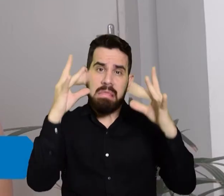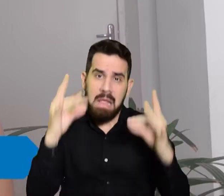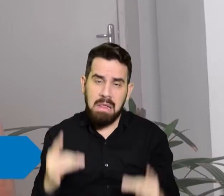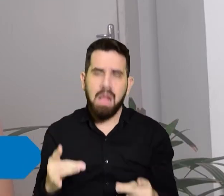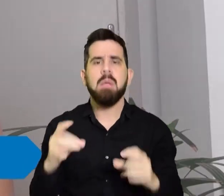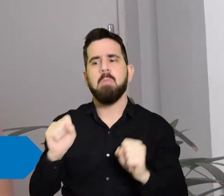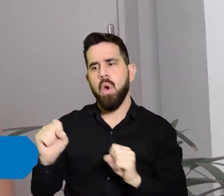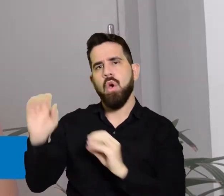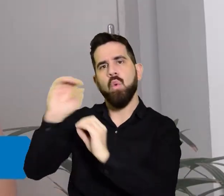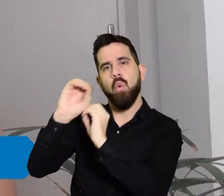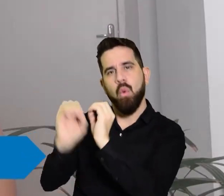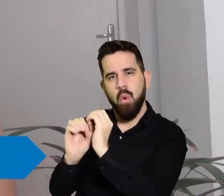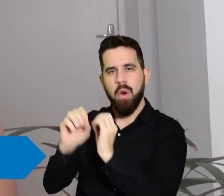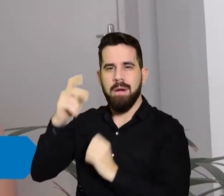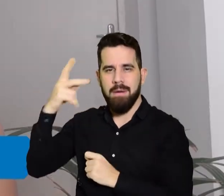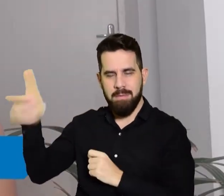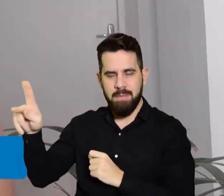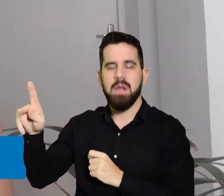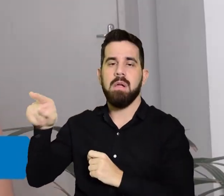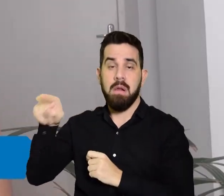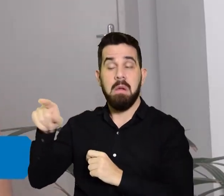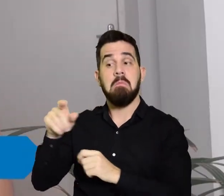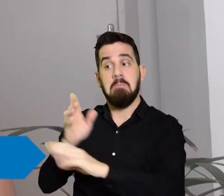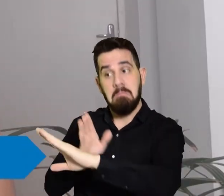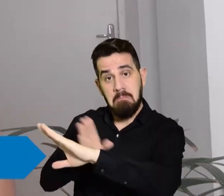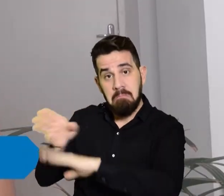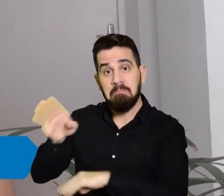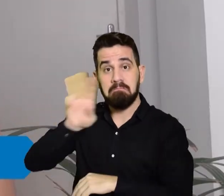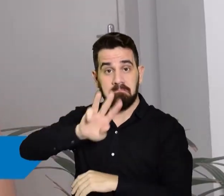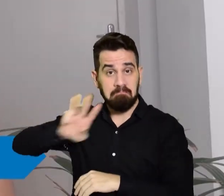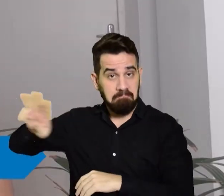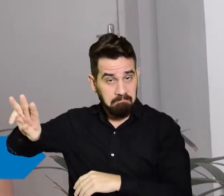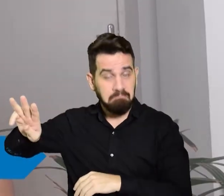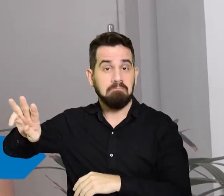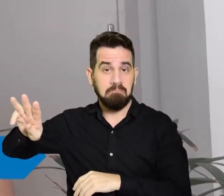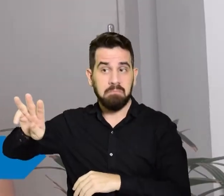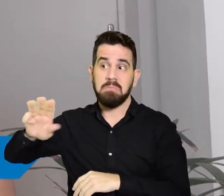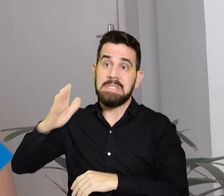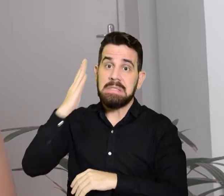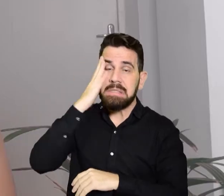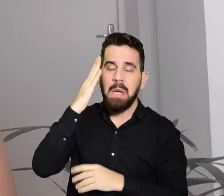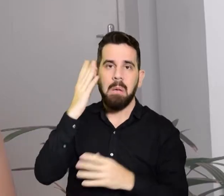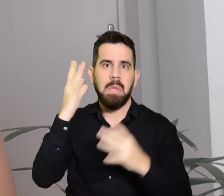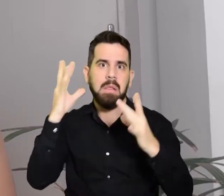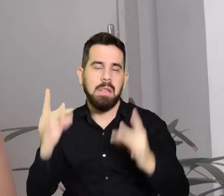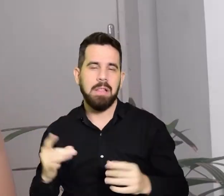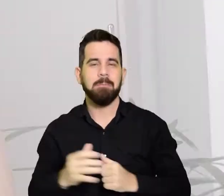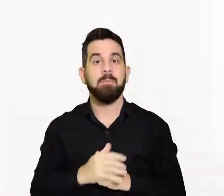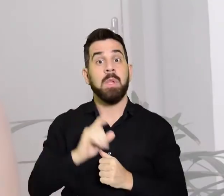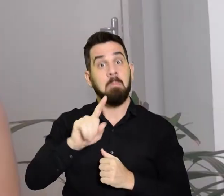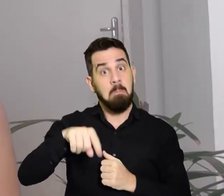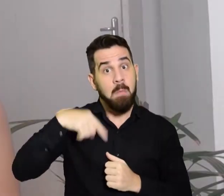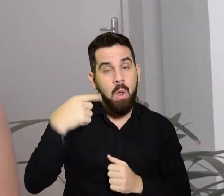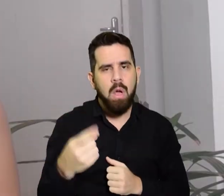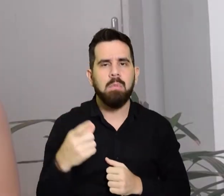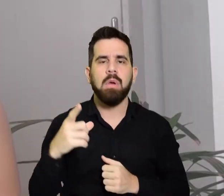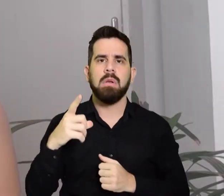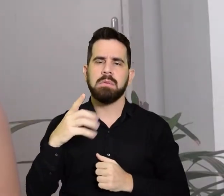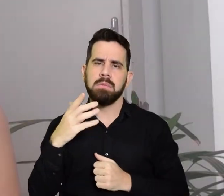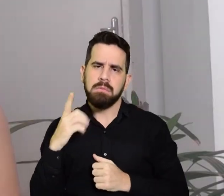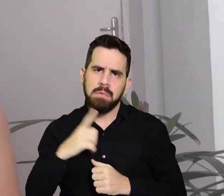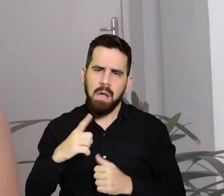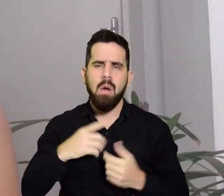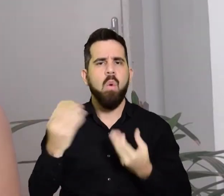encontra no site da OAB Goiás, oabgo.org.br. No próximo